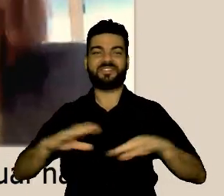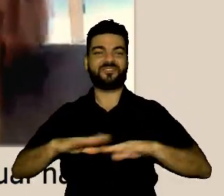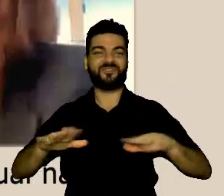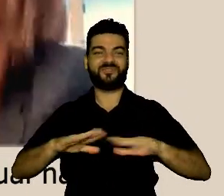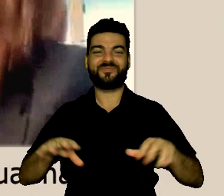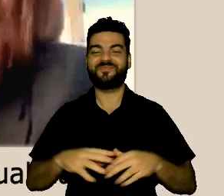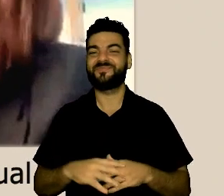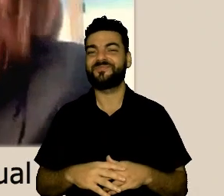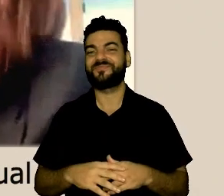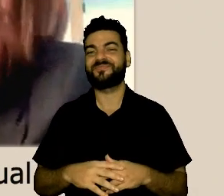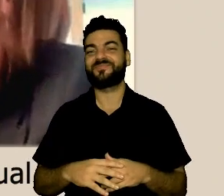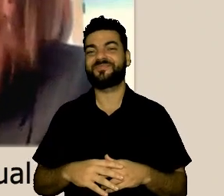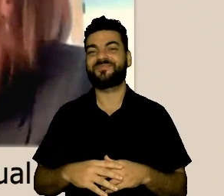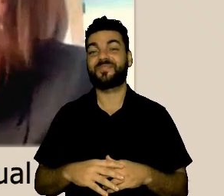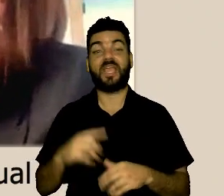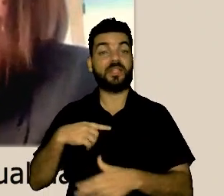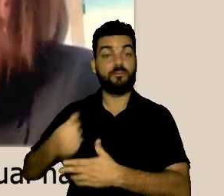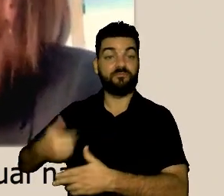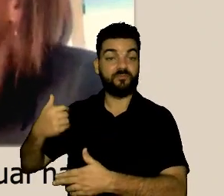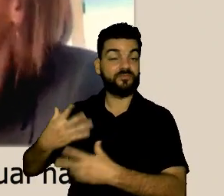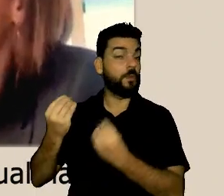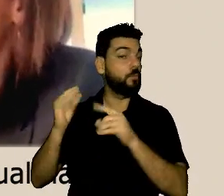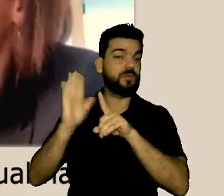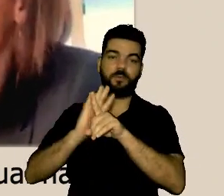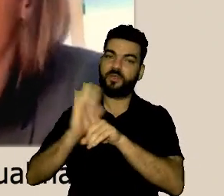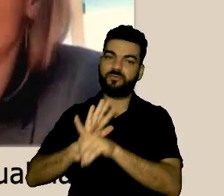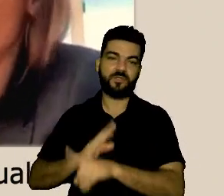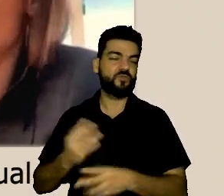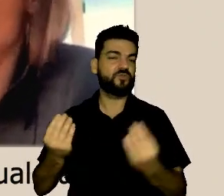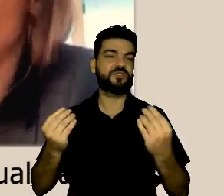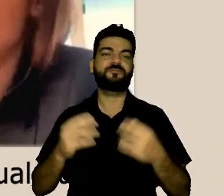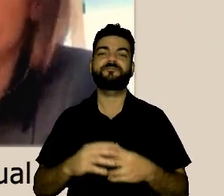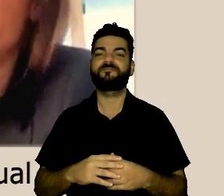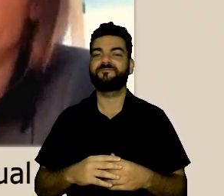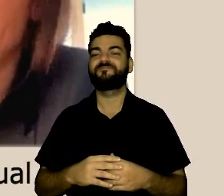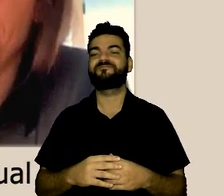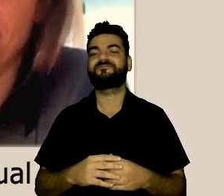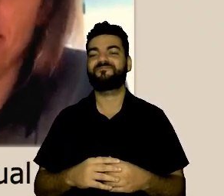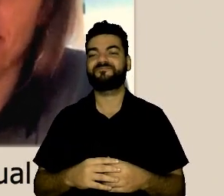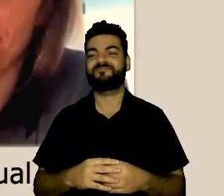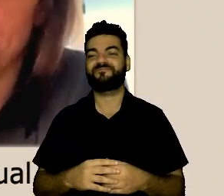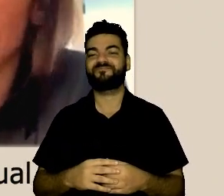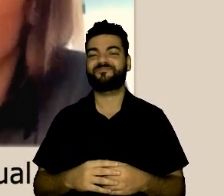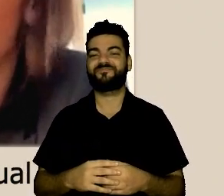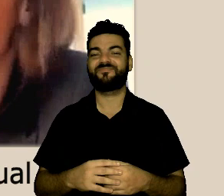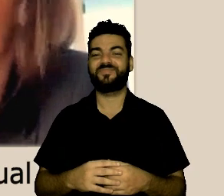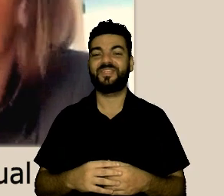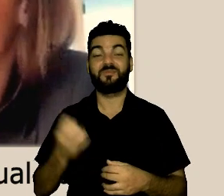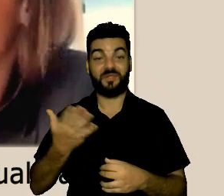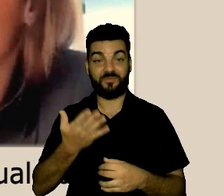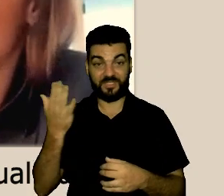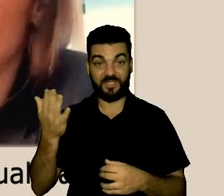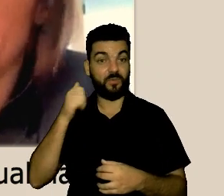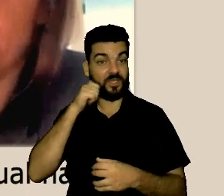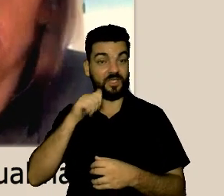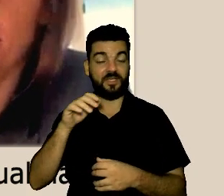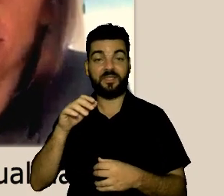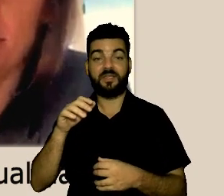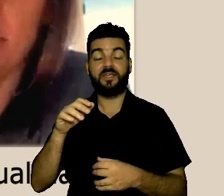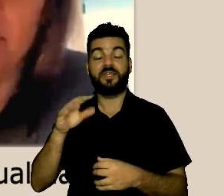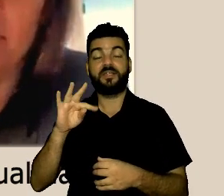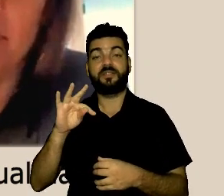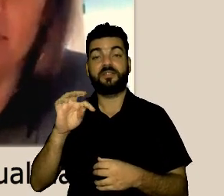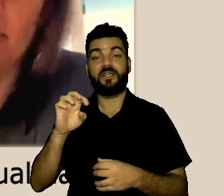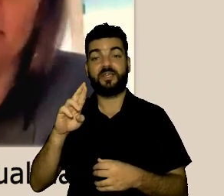já começou a receber as perguntas, eu realço o que a a doutora Terezinha quando fez a abertura falou